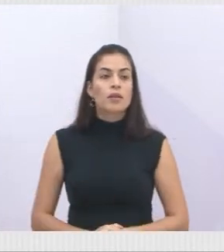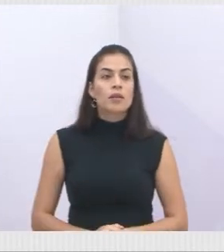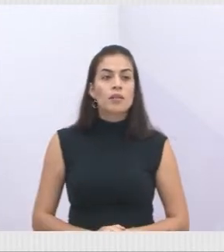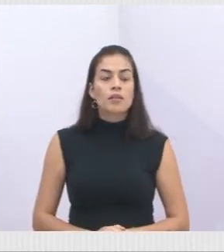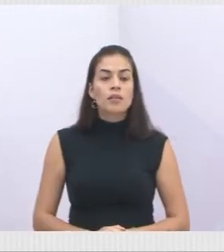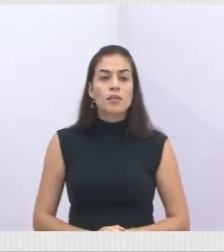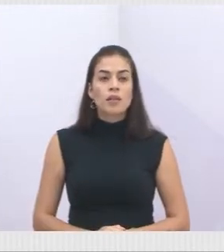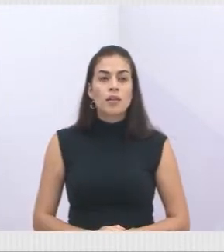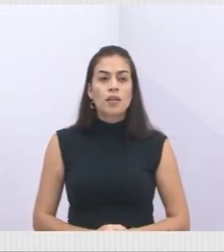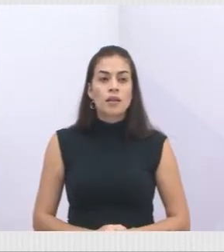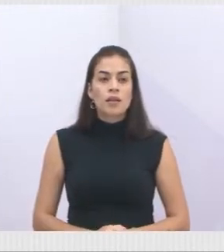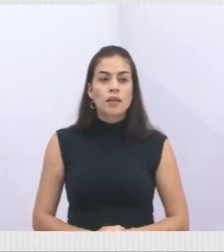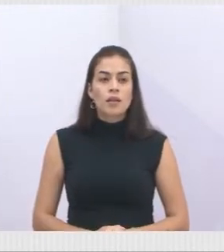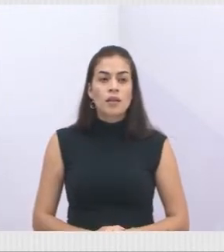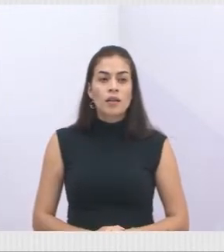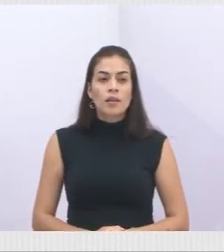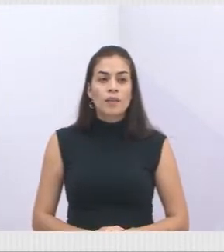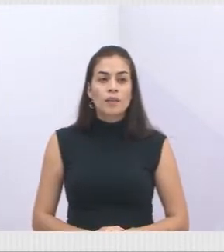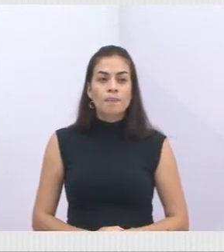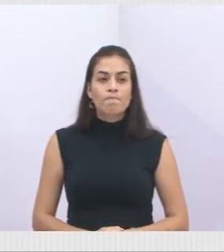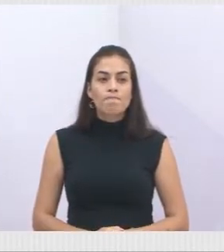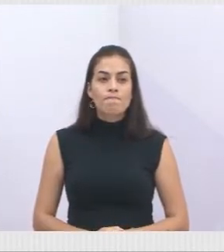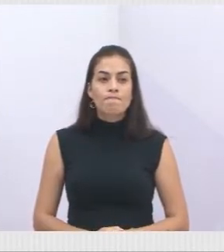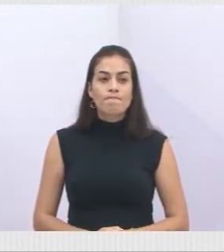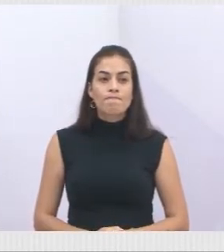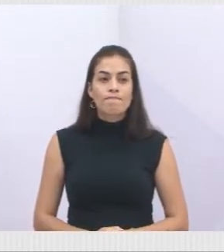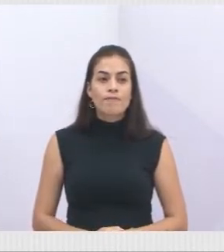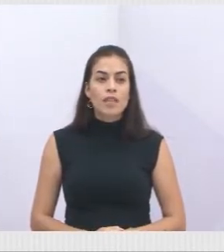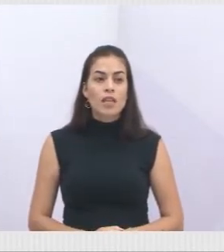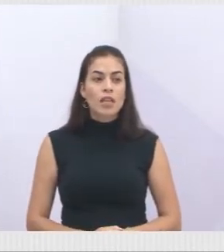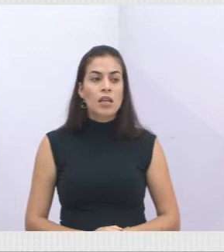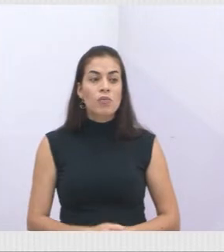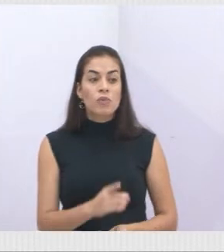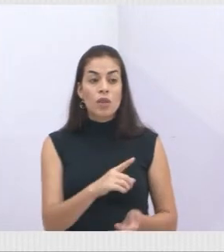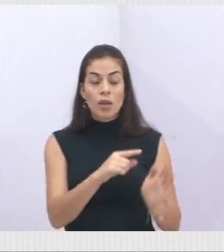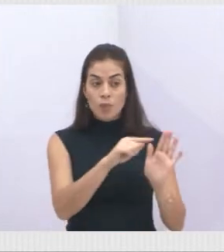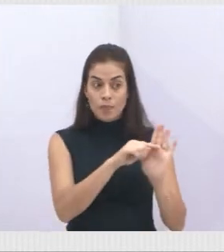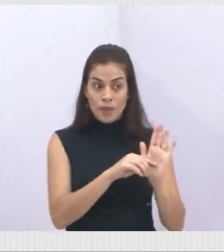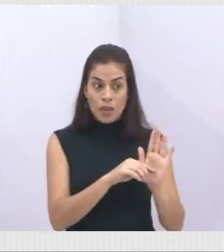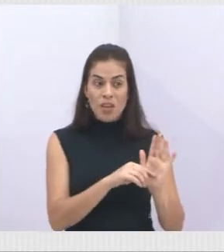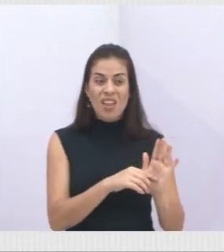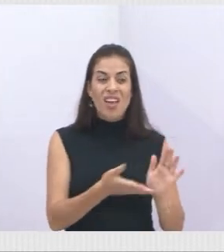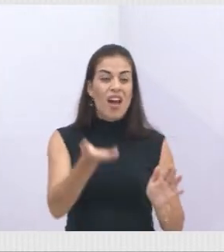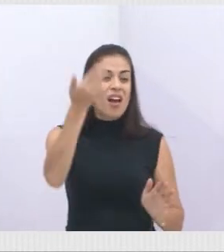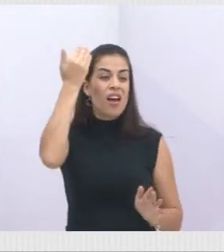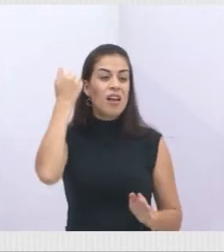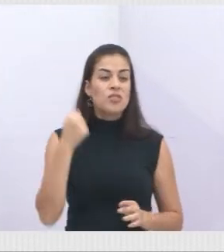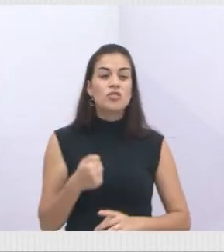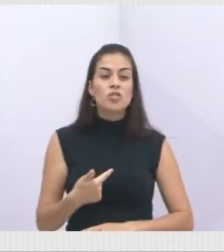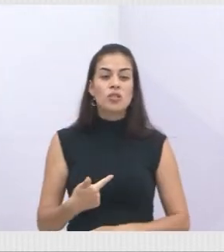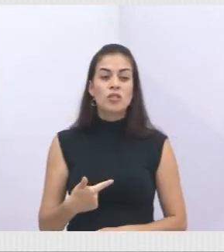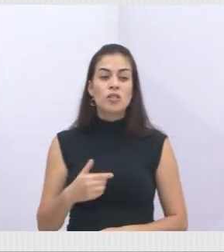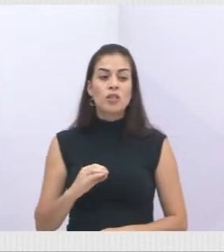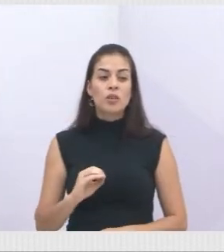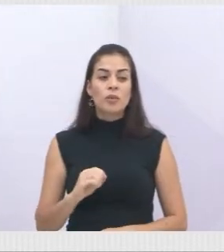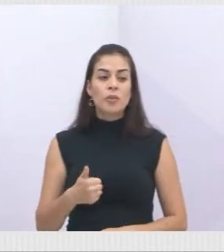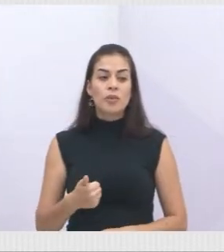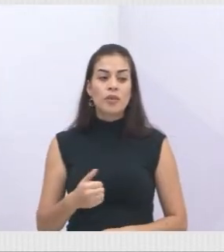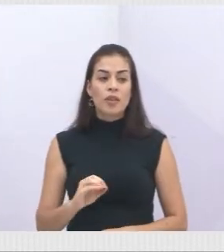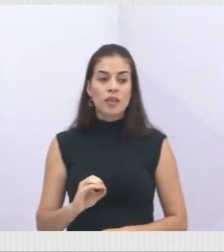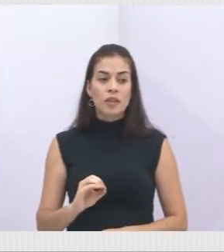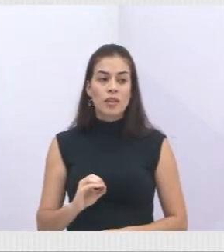Aí, vem um dado de 2010, que o município, ele, em 2010, através do